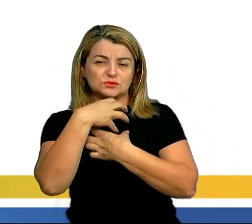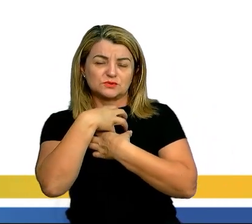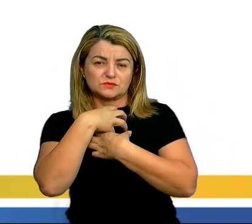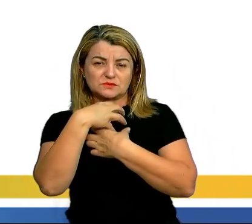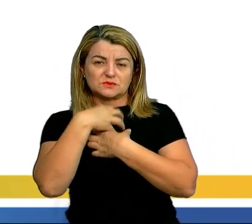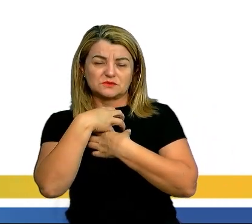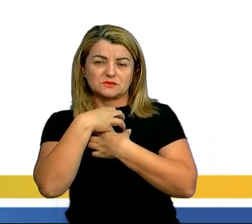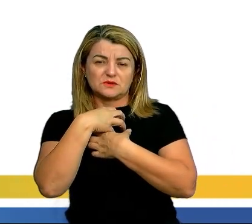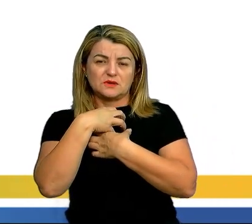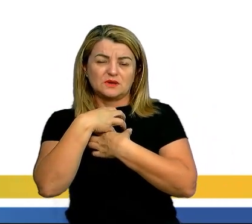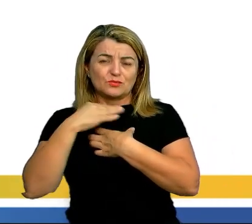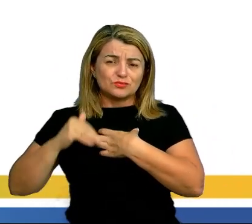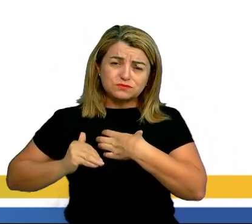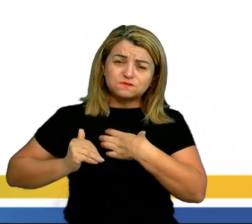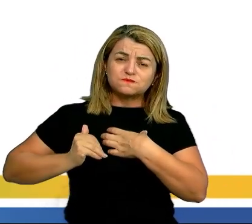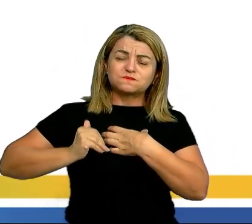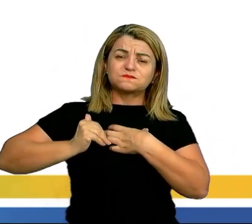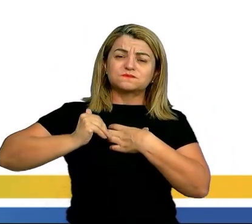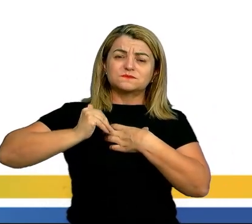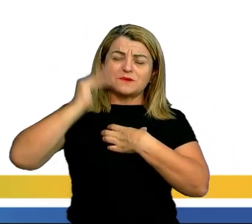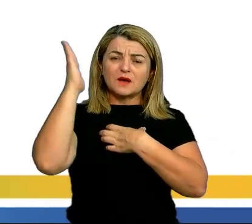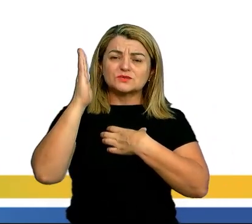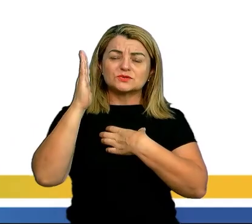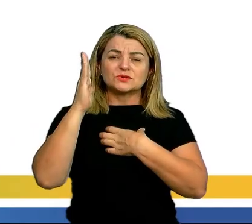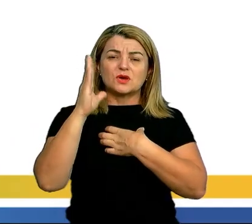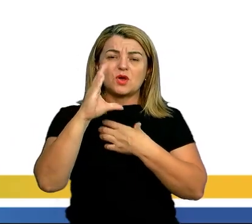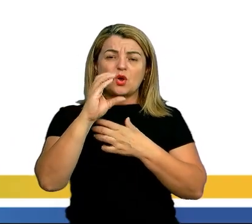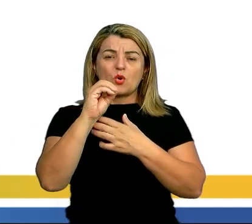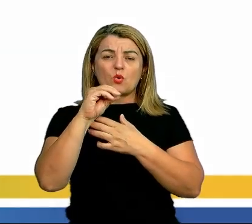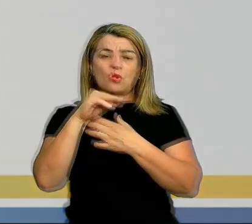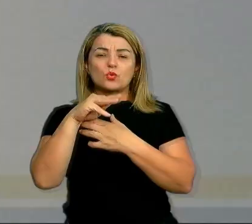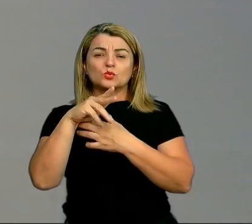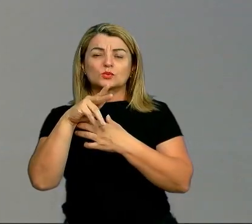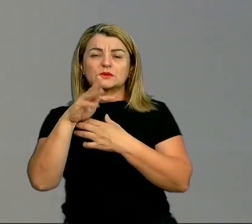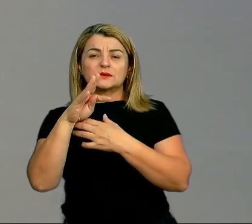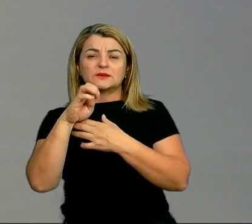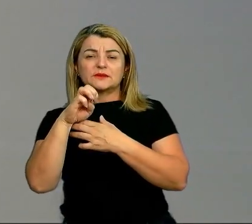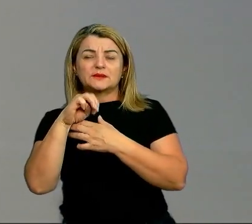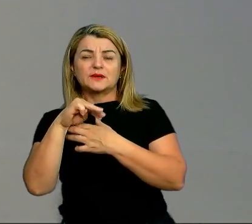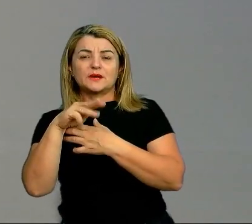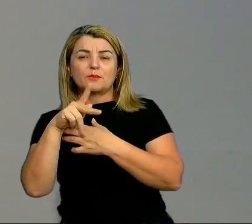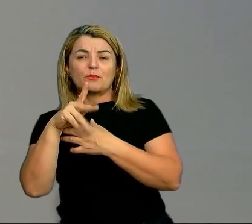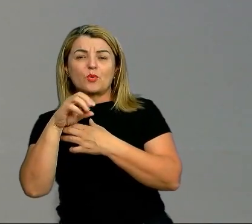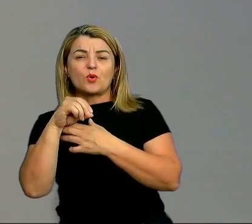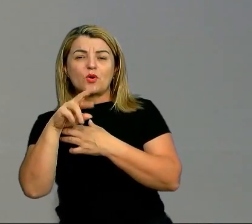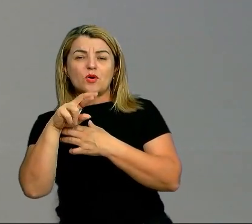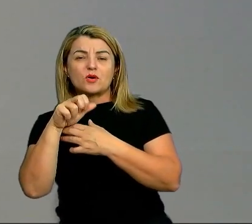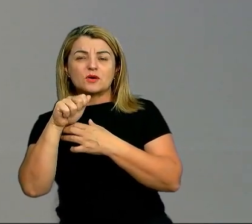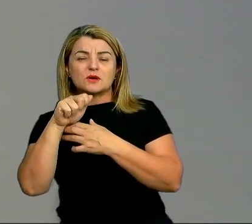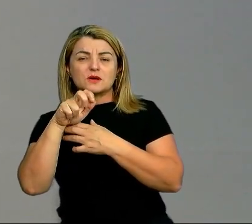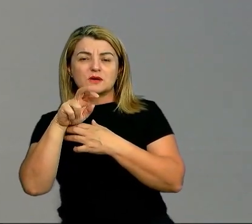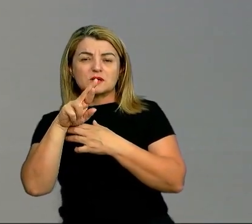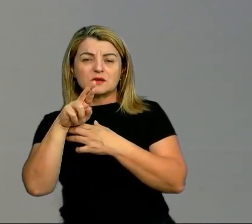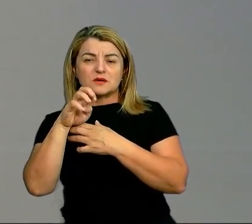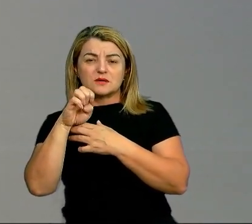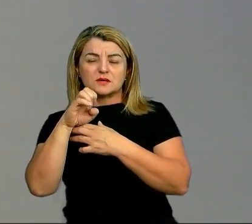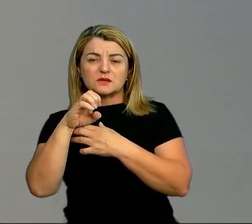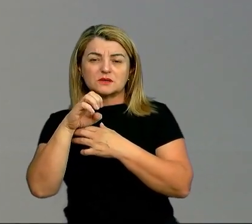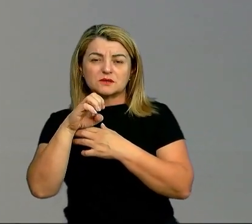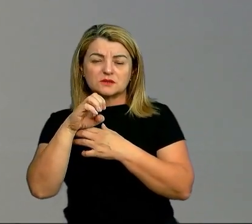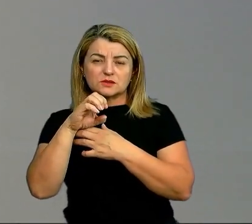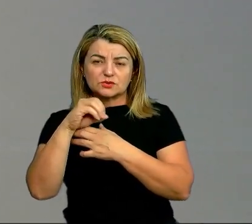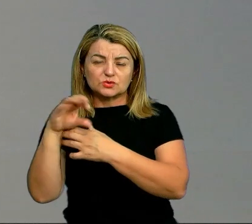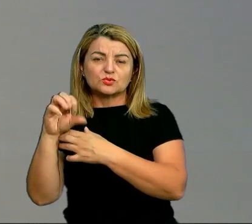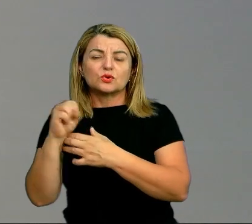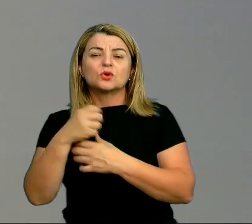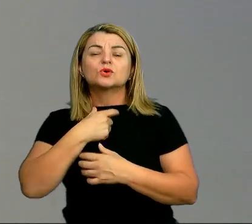Com excesso contemporâneo de voz, ó máquinas. Eita, que eu não entendi nada, professora. Que tantas